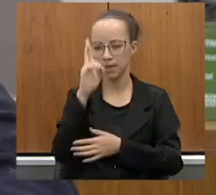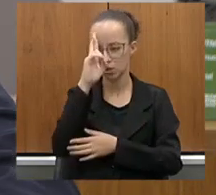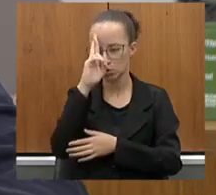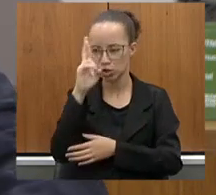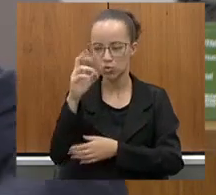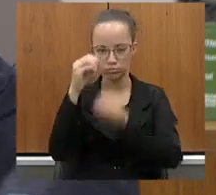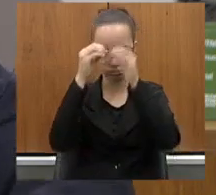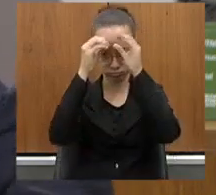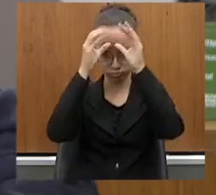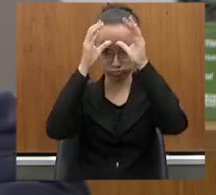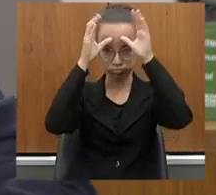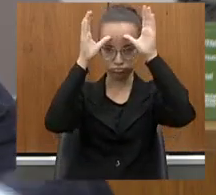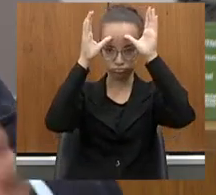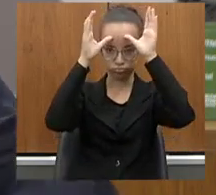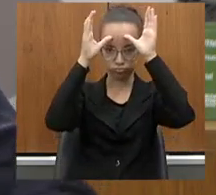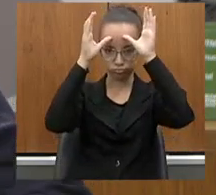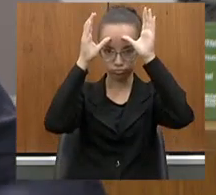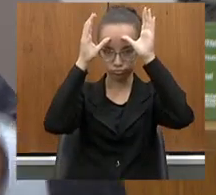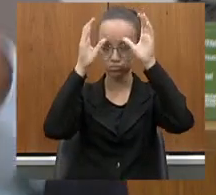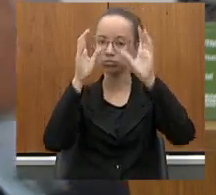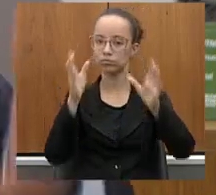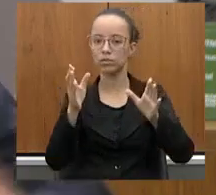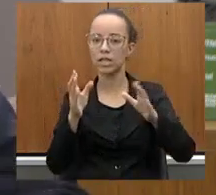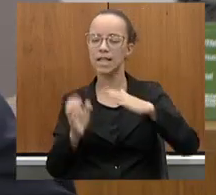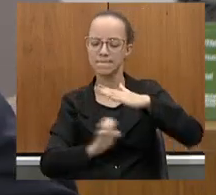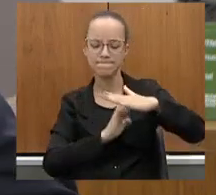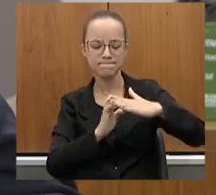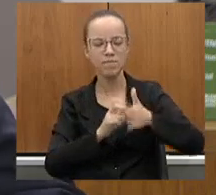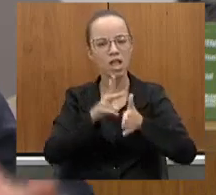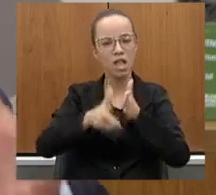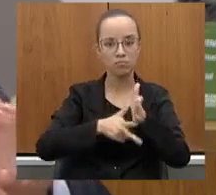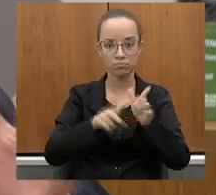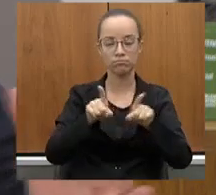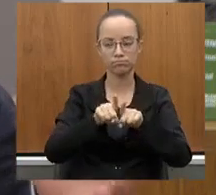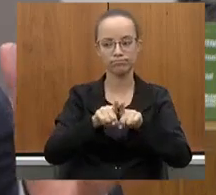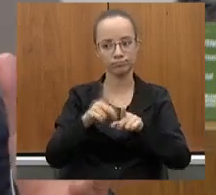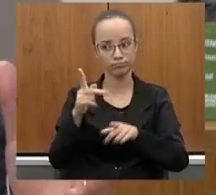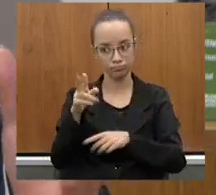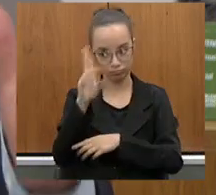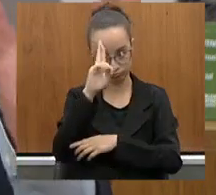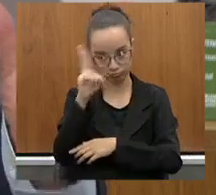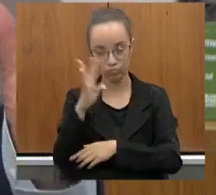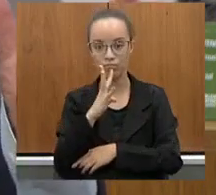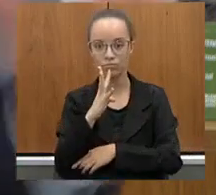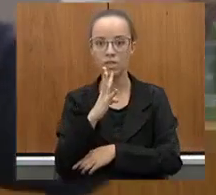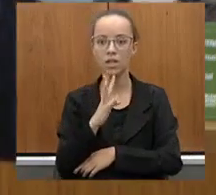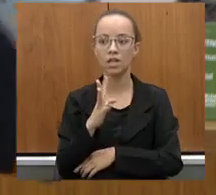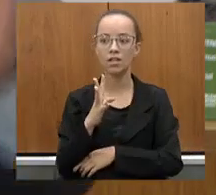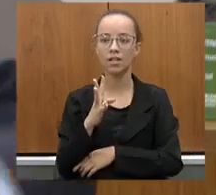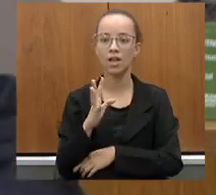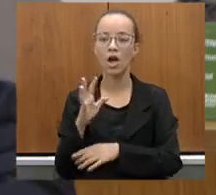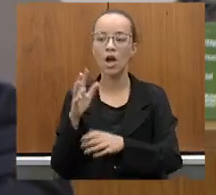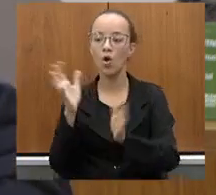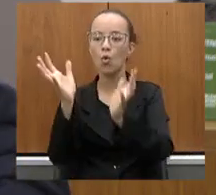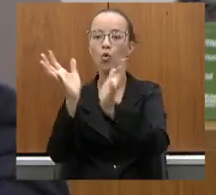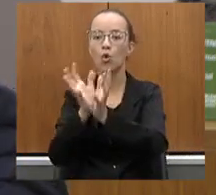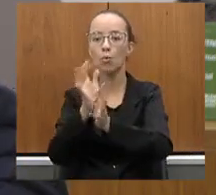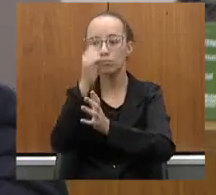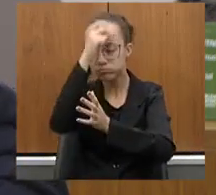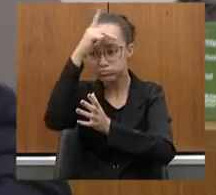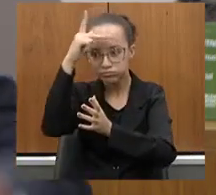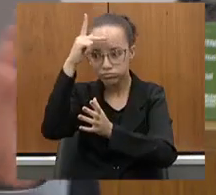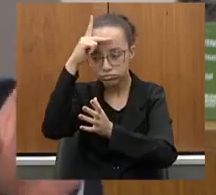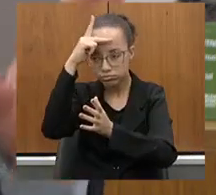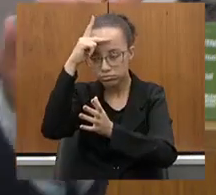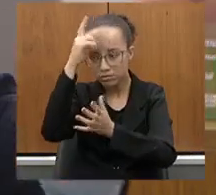conhecedor do empreendedorismo e de malha rodoviária, todos os prefeitos saíram acreditando na sua palavra.